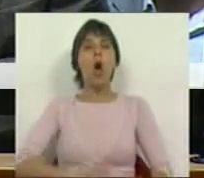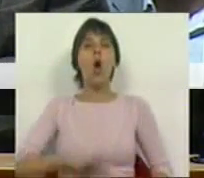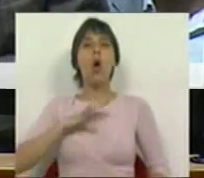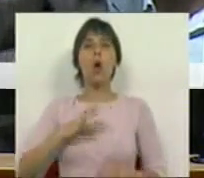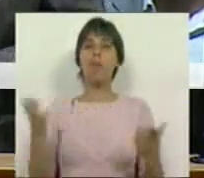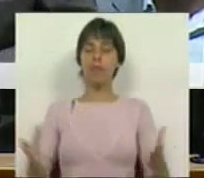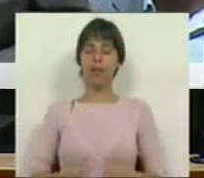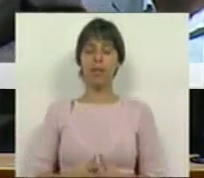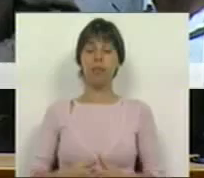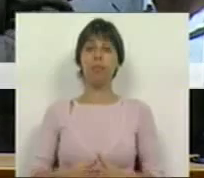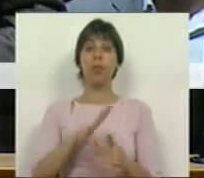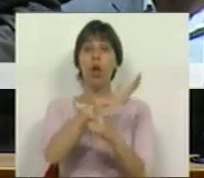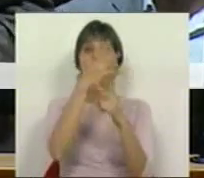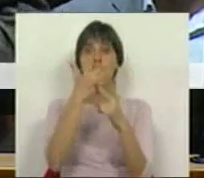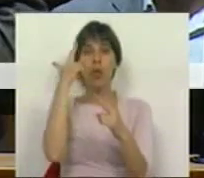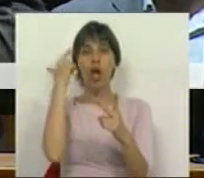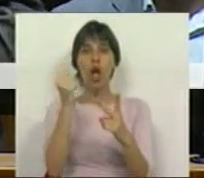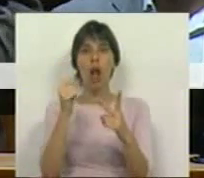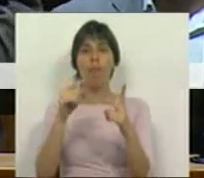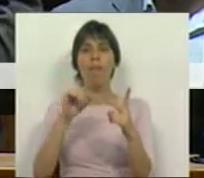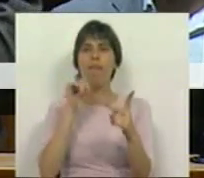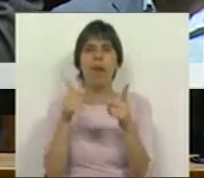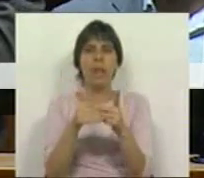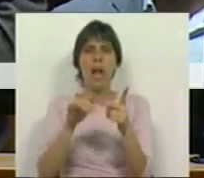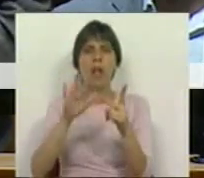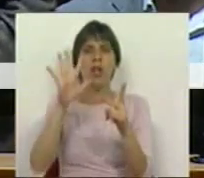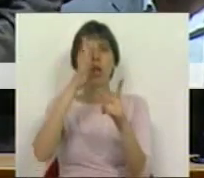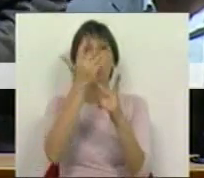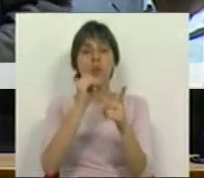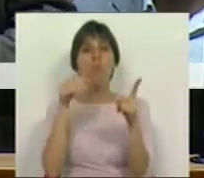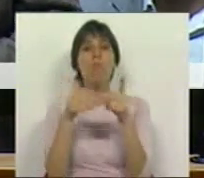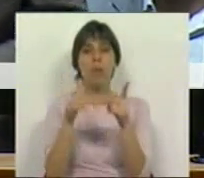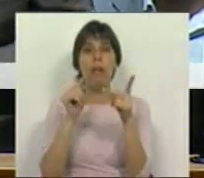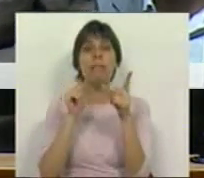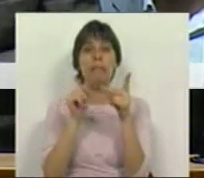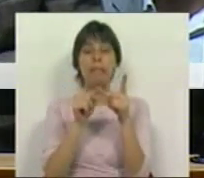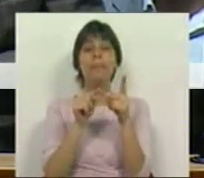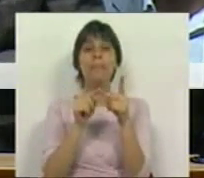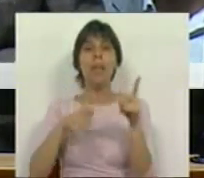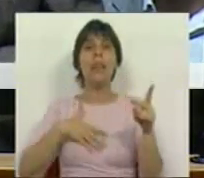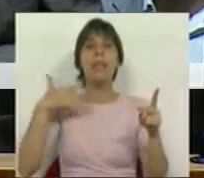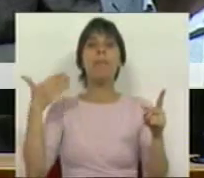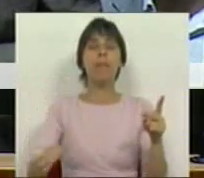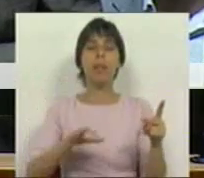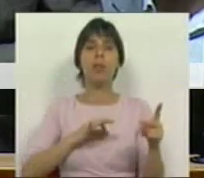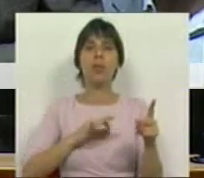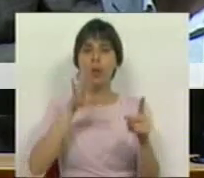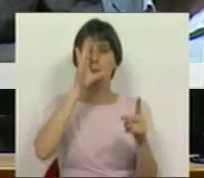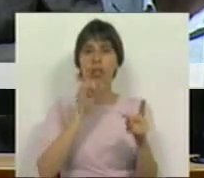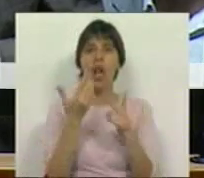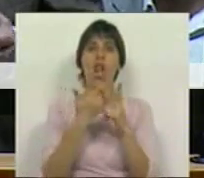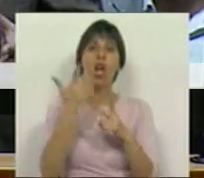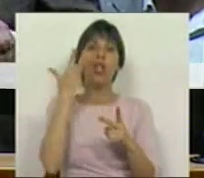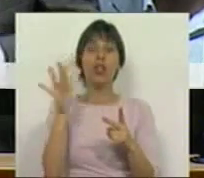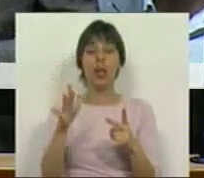confiança. O segundo golpe fatal, o segundo golpe mortal, foi dado pela demissão do Sr. Ministro